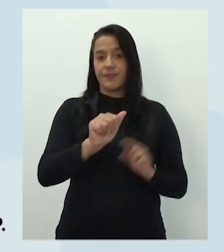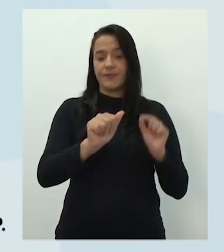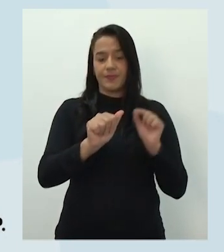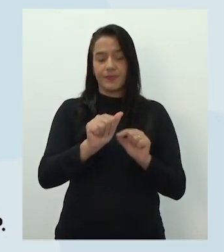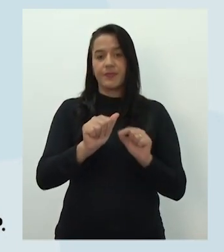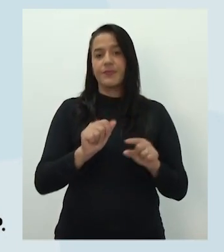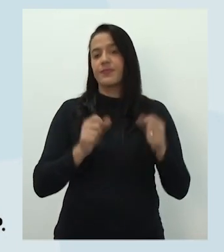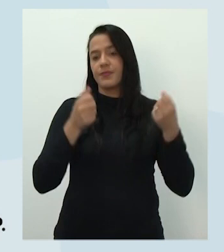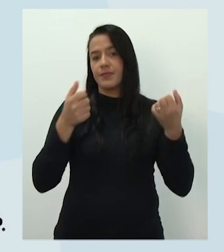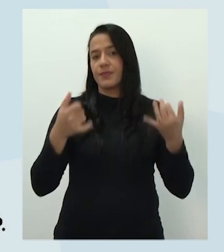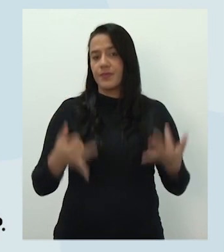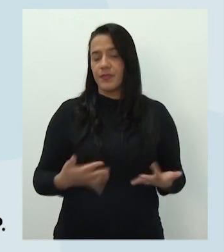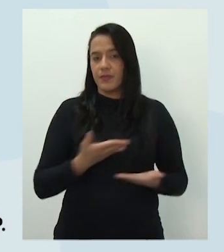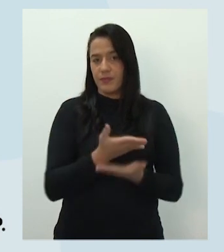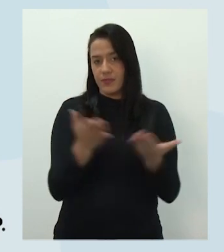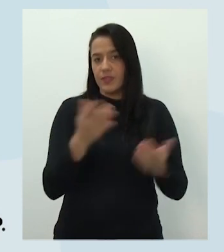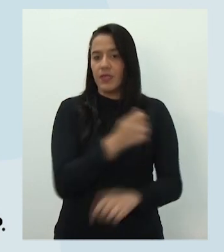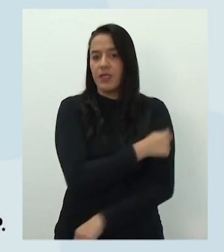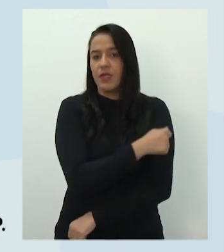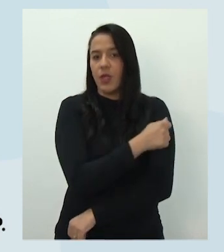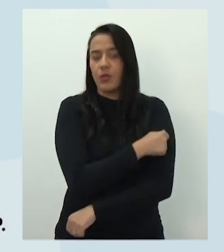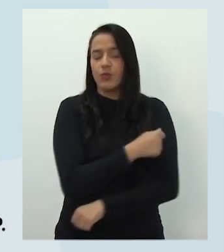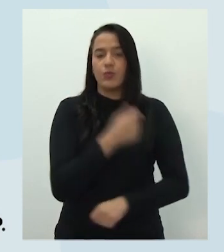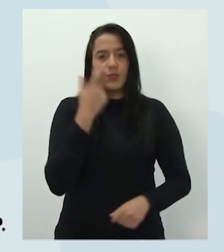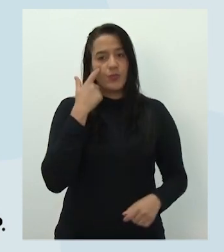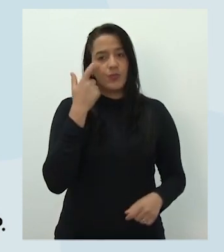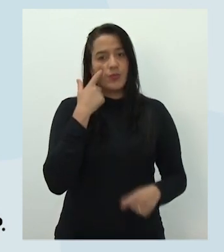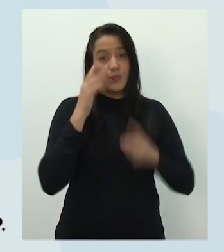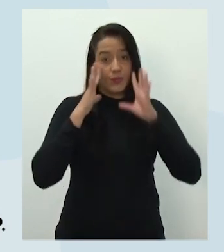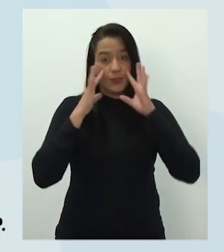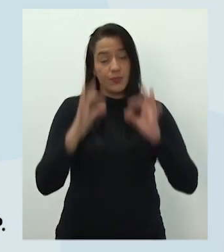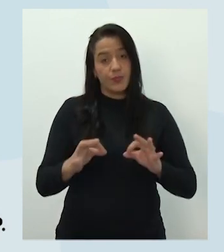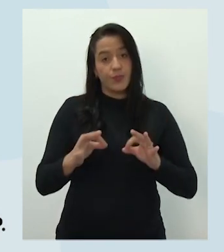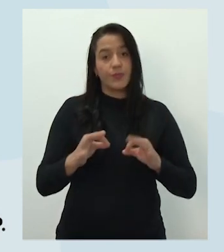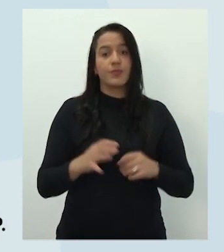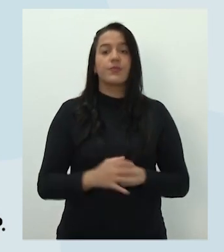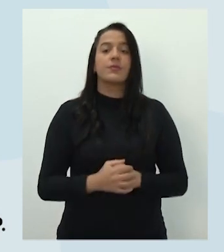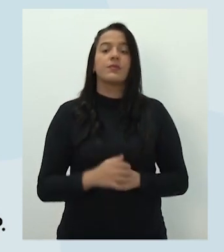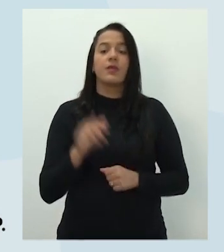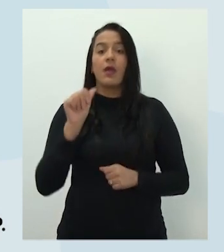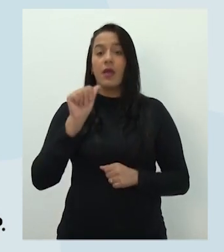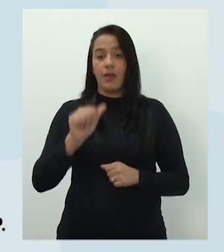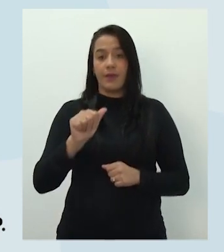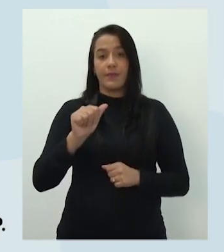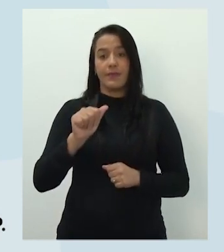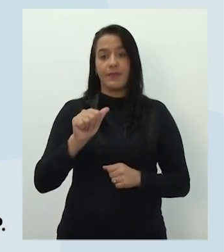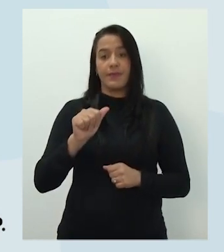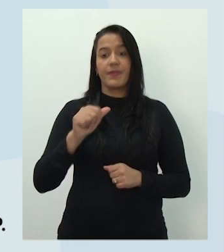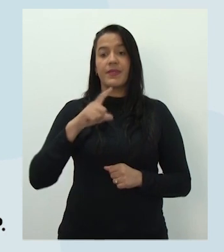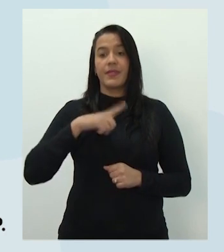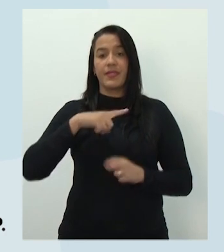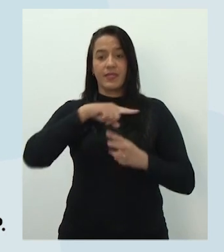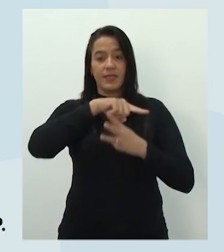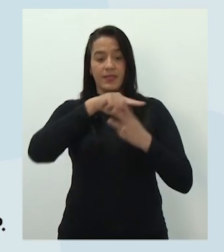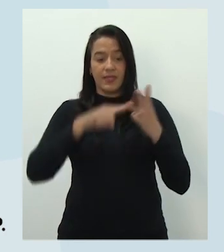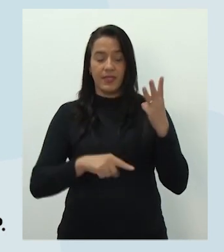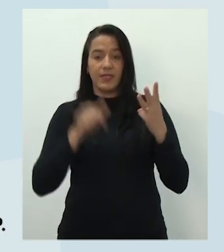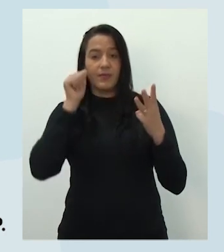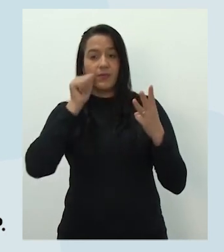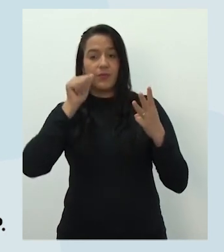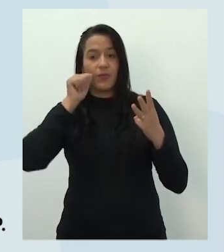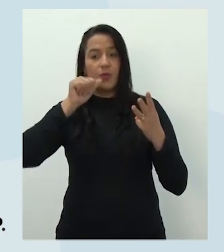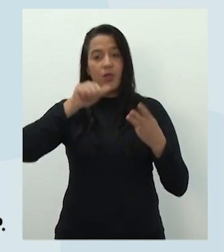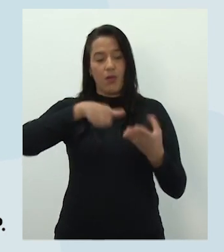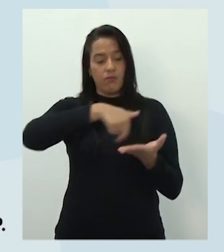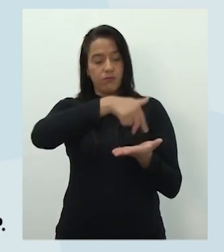provavelmente possam não ter visto, presta atenção. Na primeira imagem A, a gente tem três bailarinas. Elas estão em um movimento